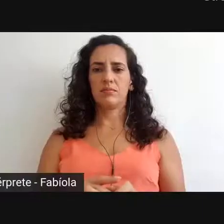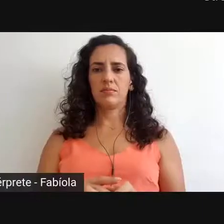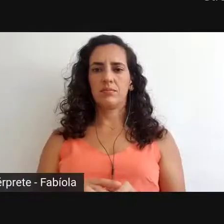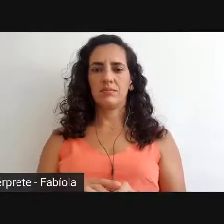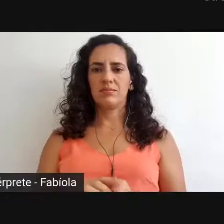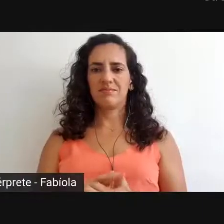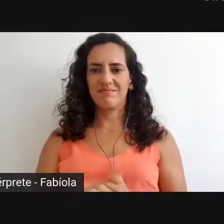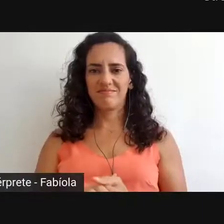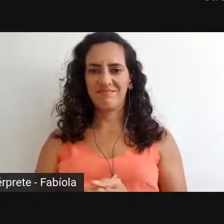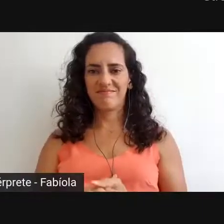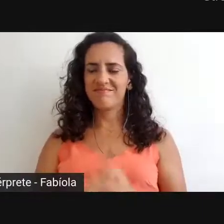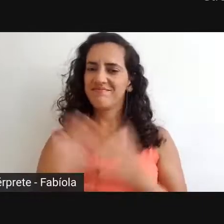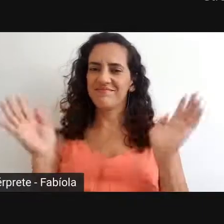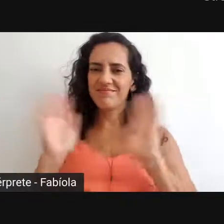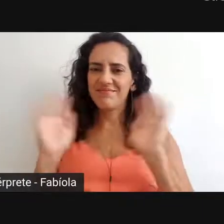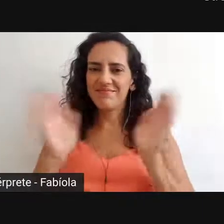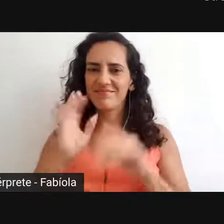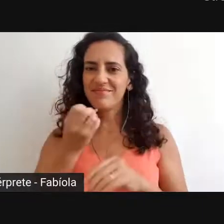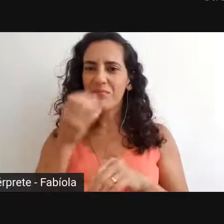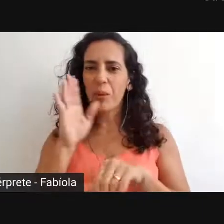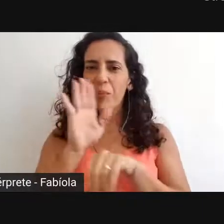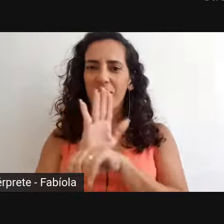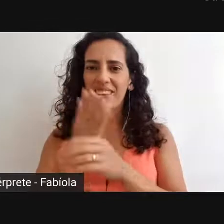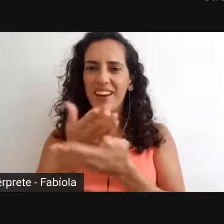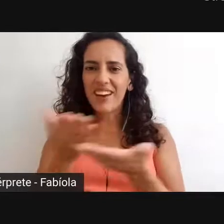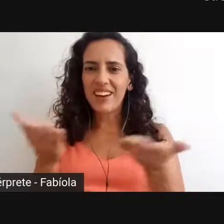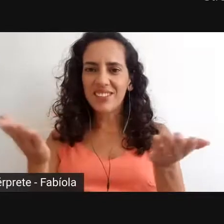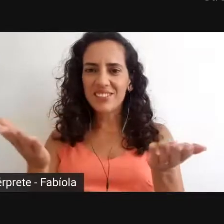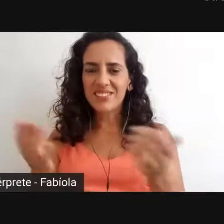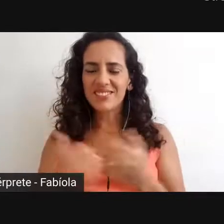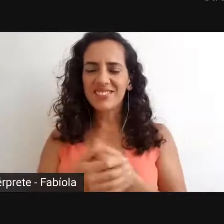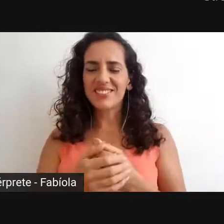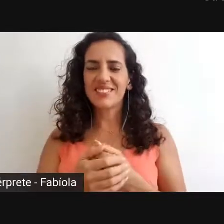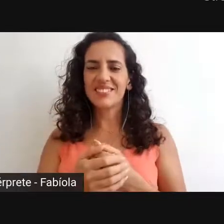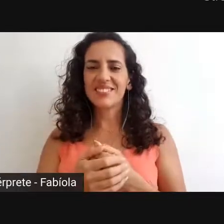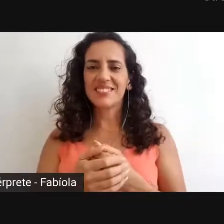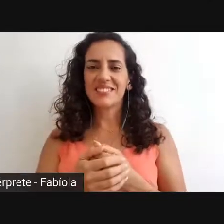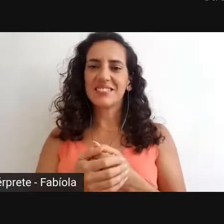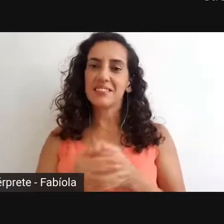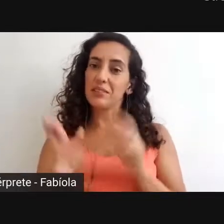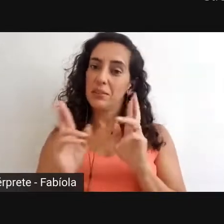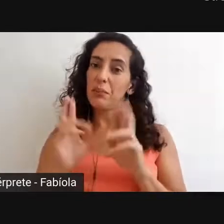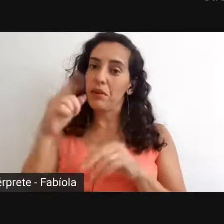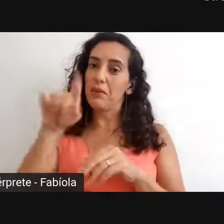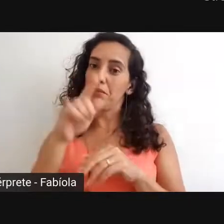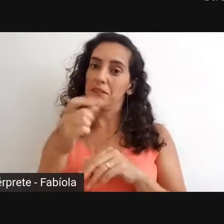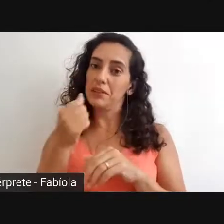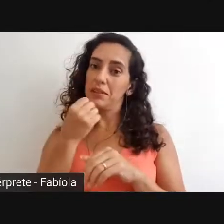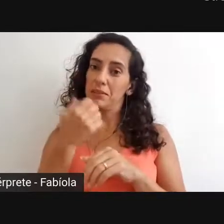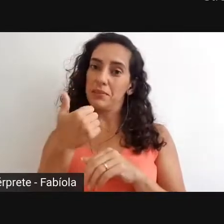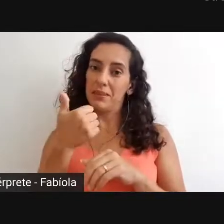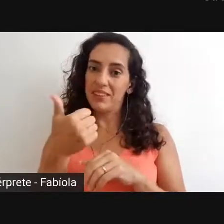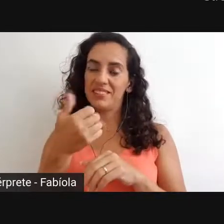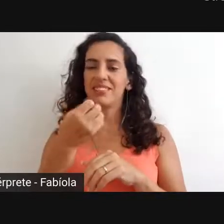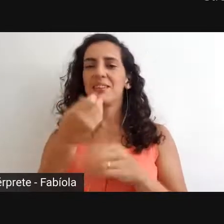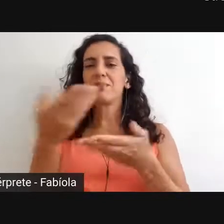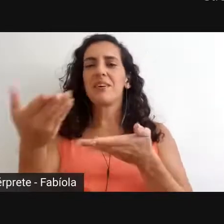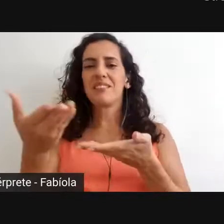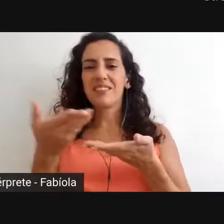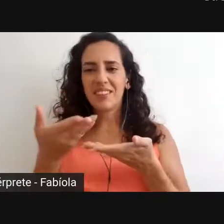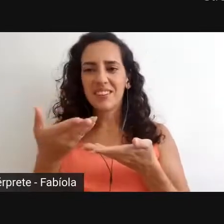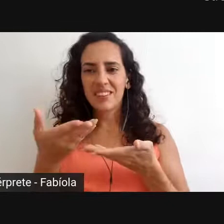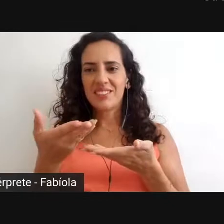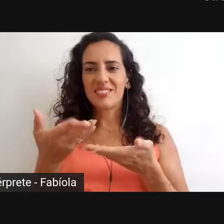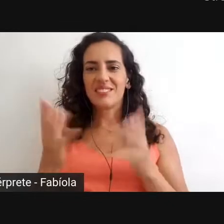Olá, boa tarde a todos e a todas. Espero que estejam muito bem, muito bem-vindos e bem-vindas.